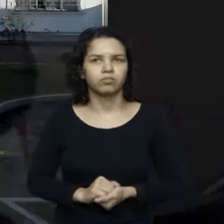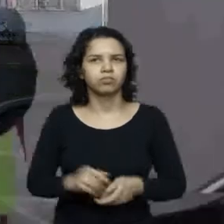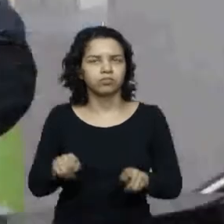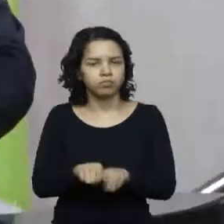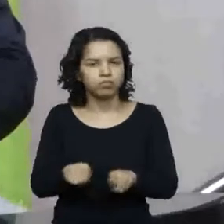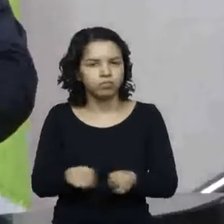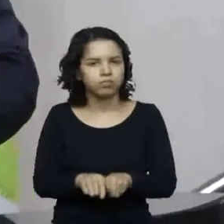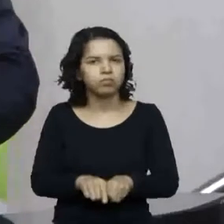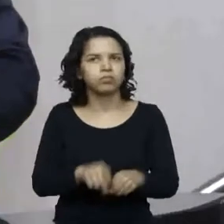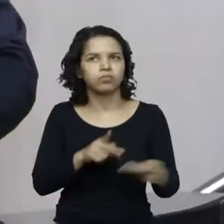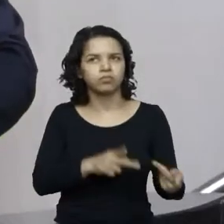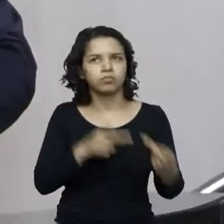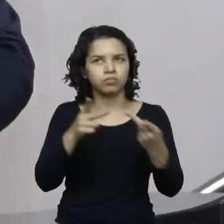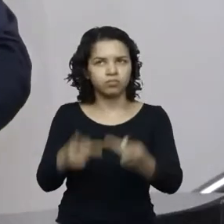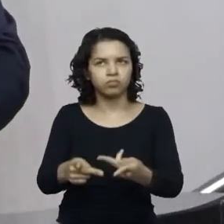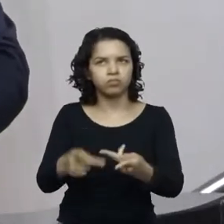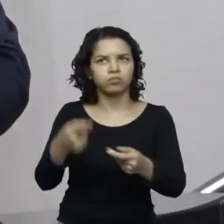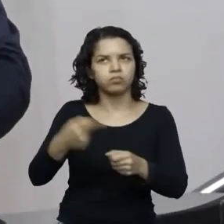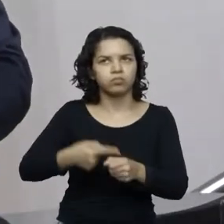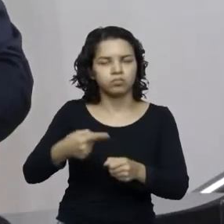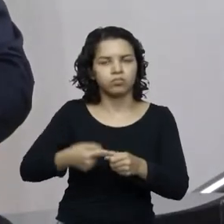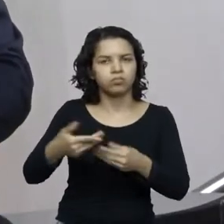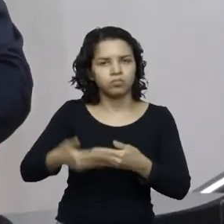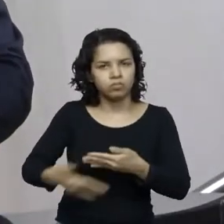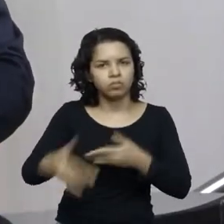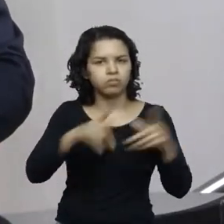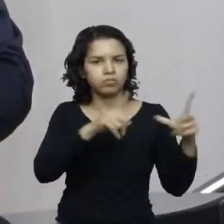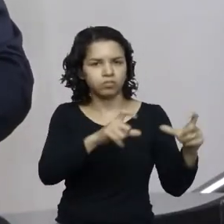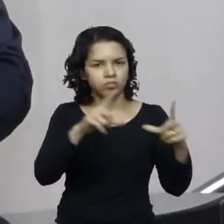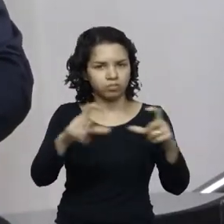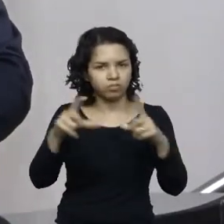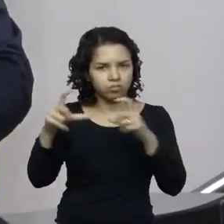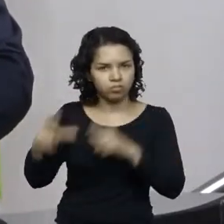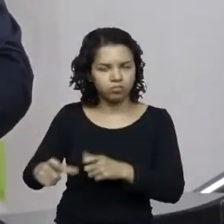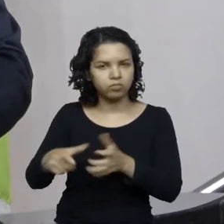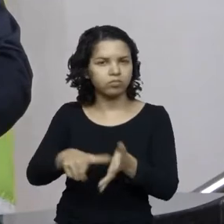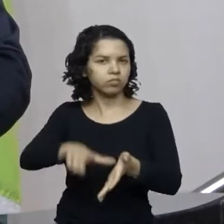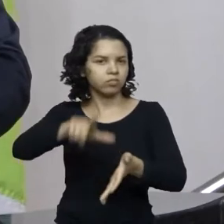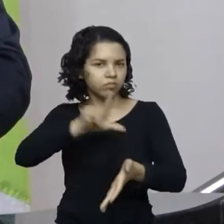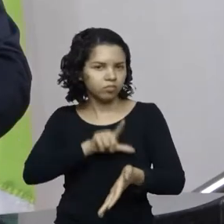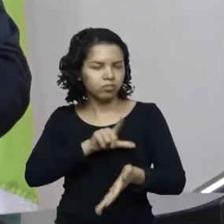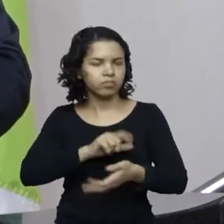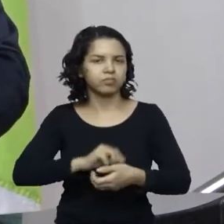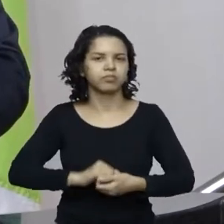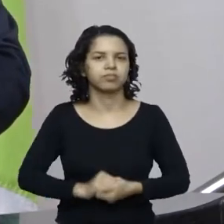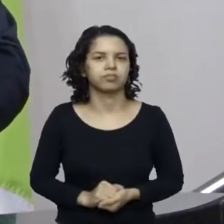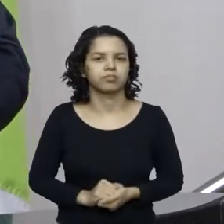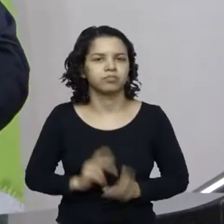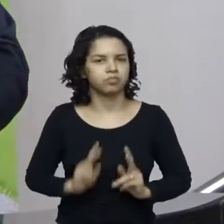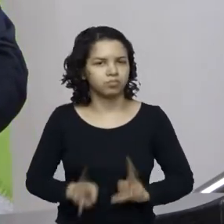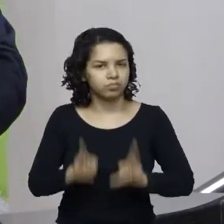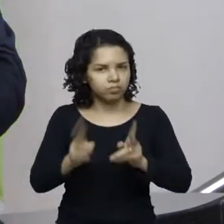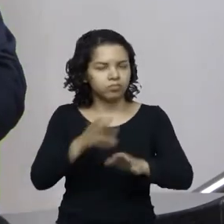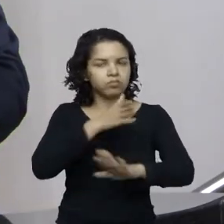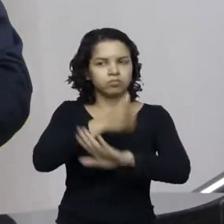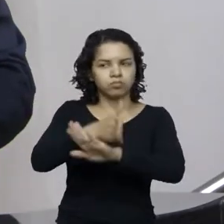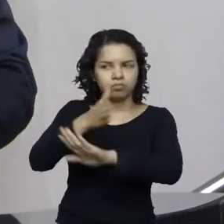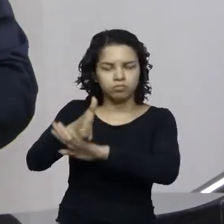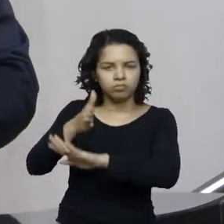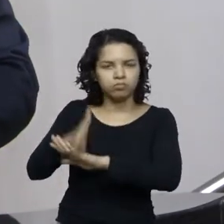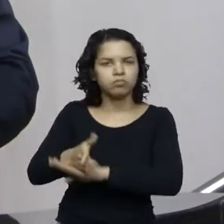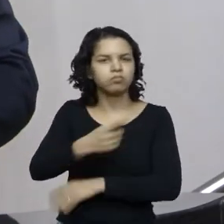aos municípios, até tinha começado a passar essas fotos antes, continuamos as nossas caminhadas sempre que possível